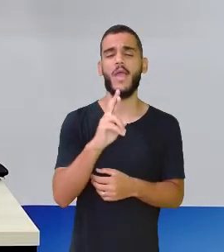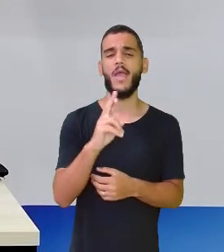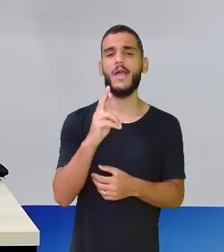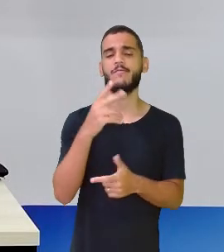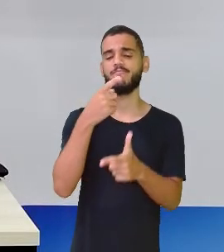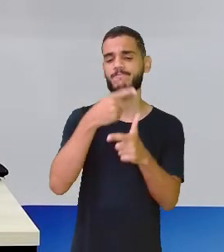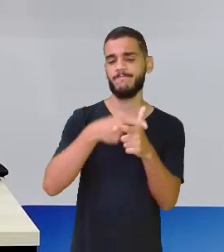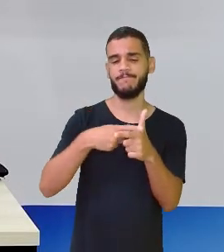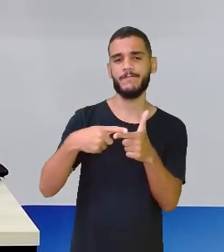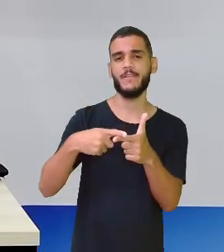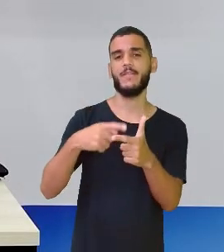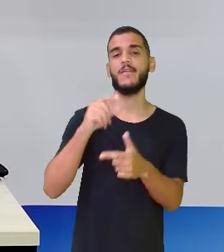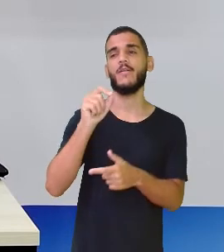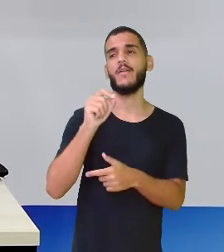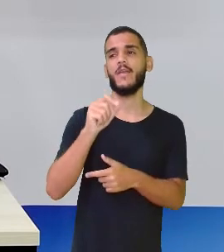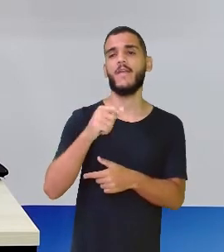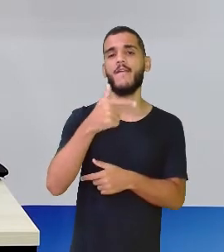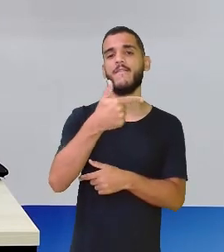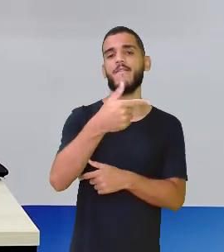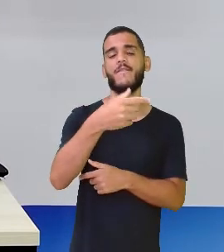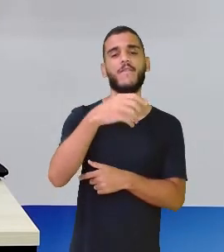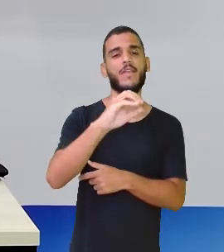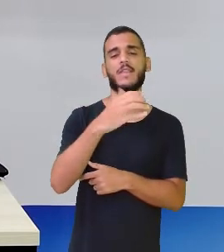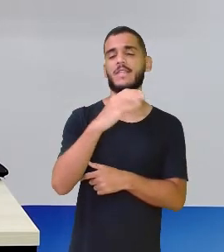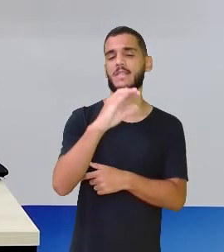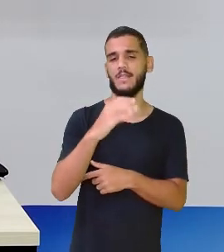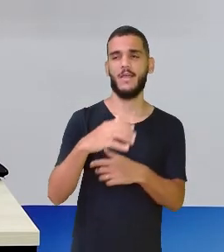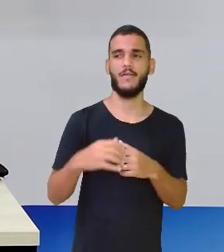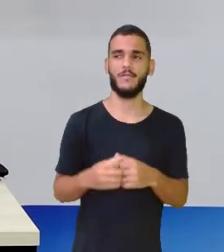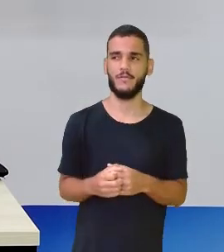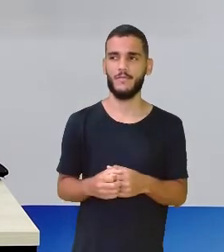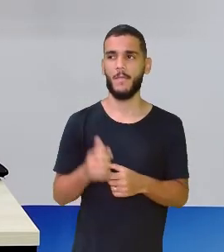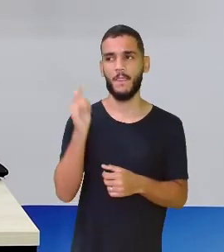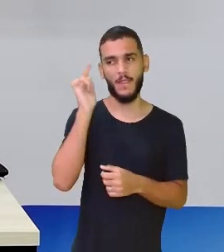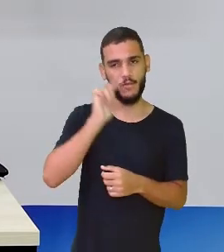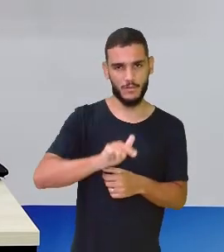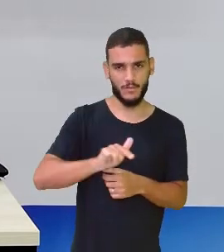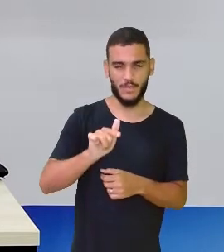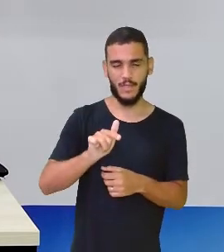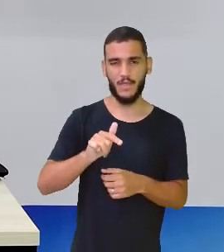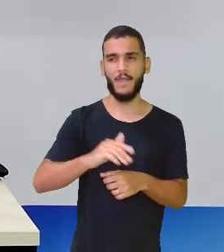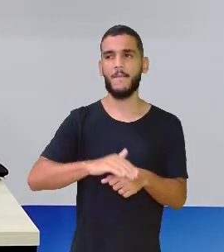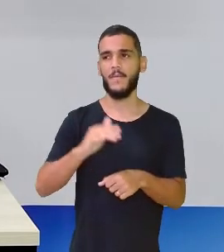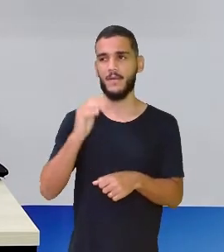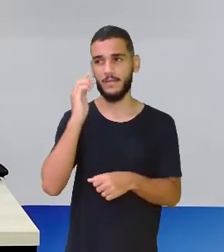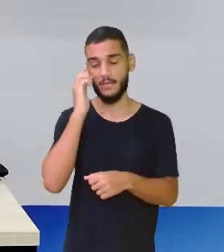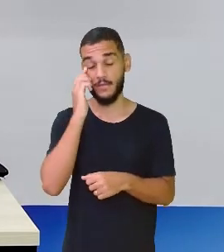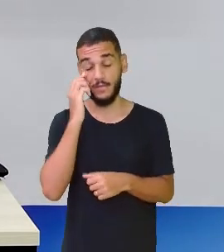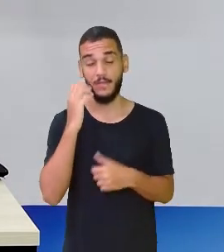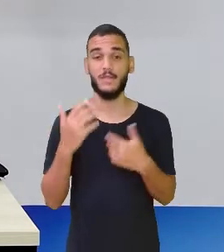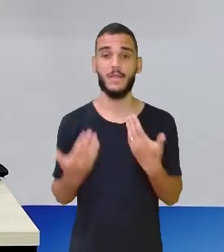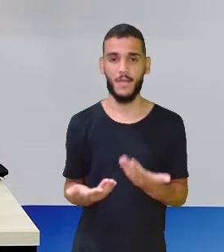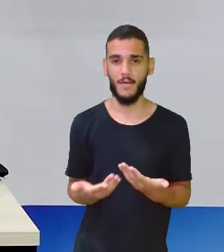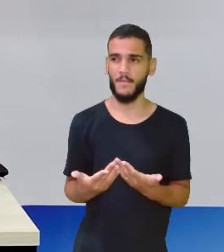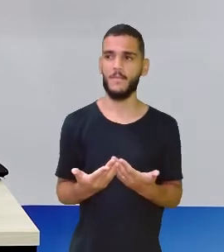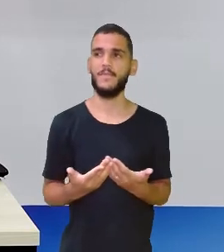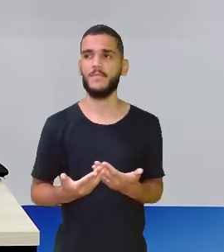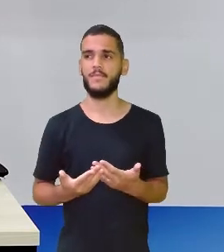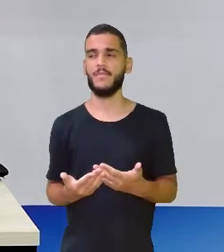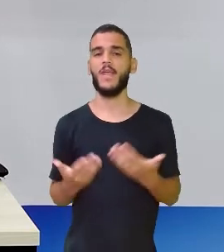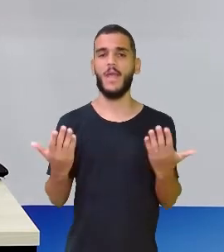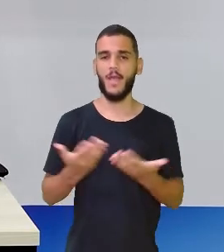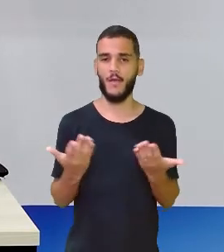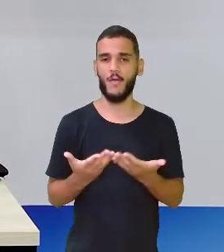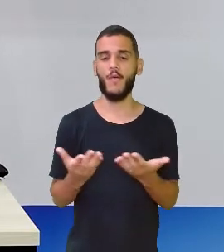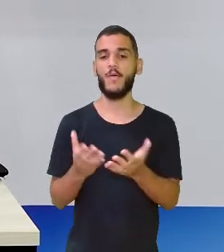em vinte e vinte centavos. Consegue fazer mais? Consigo. E dessa vez a gente vem pro